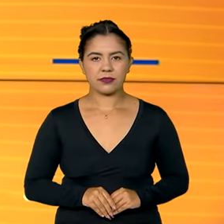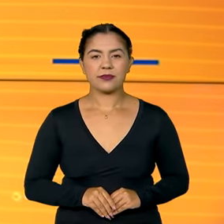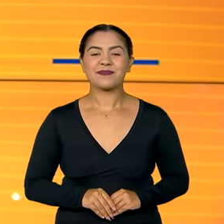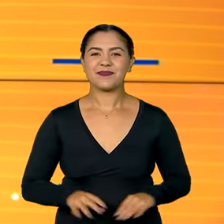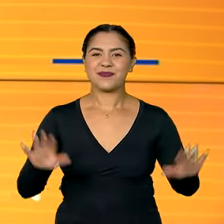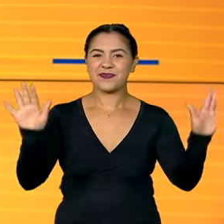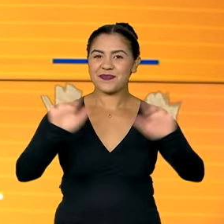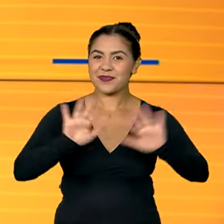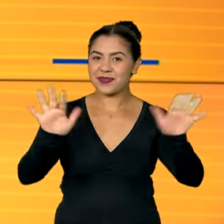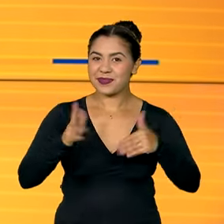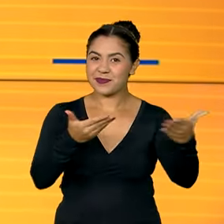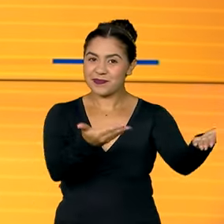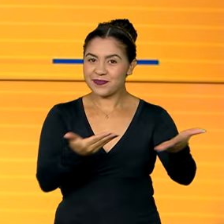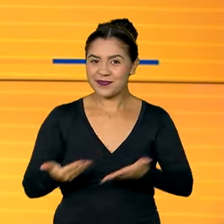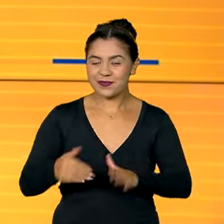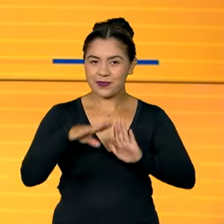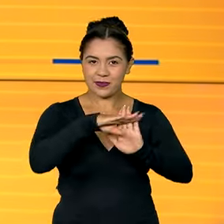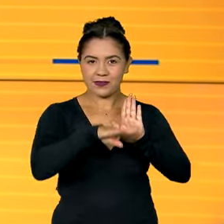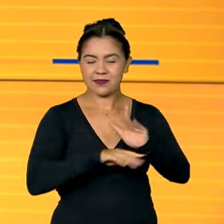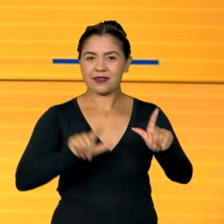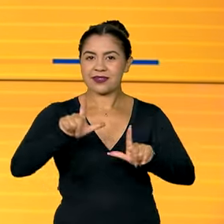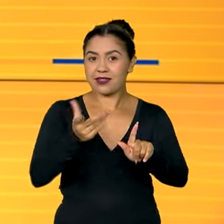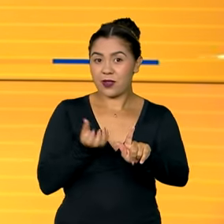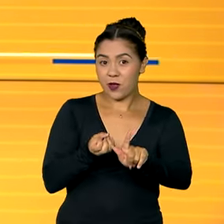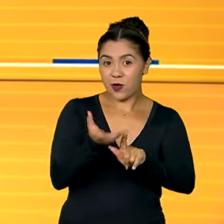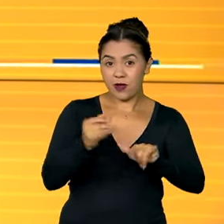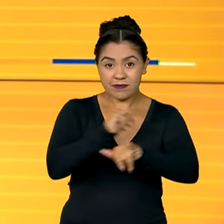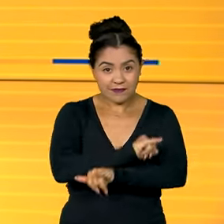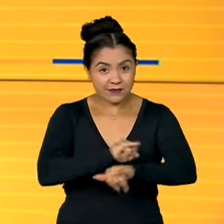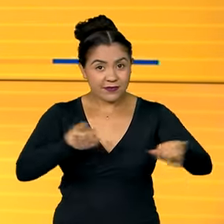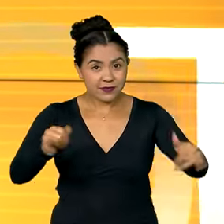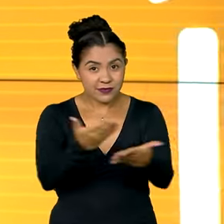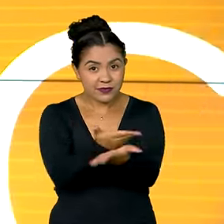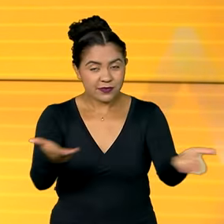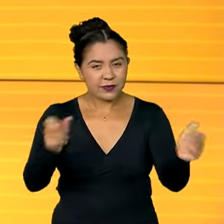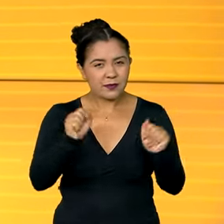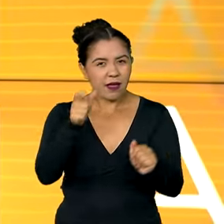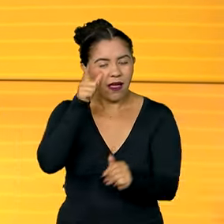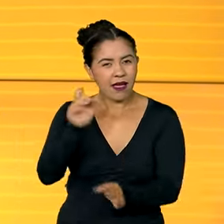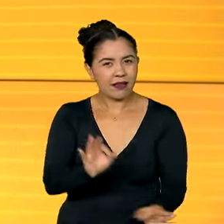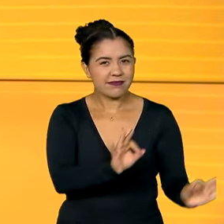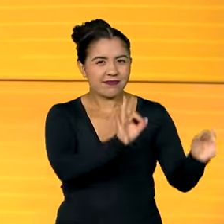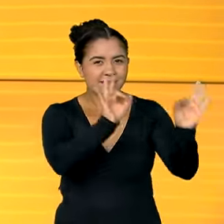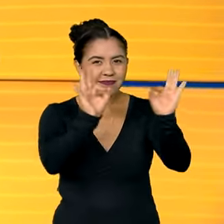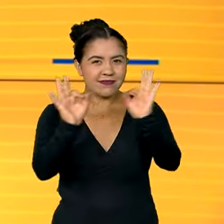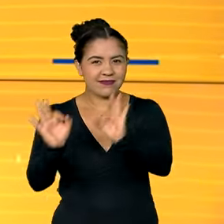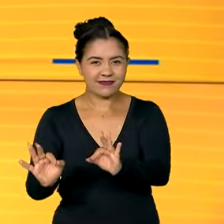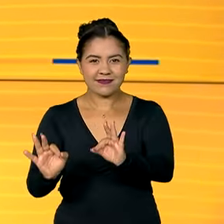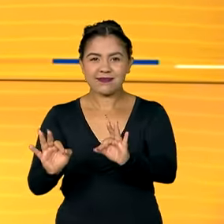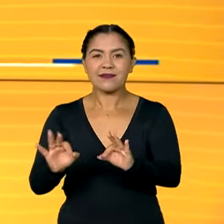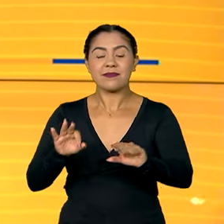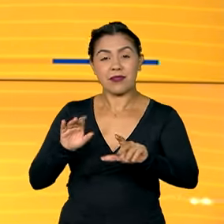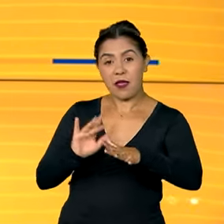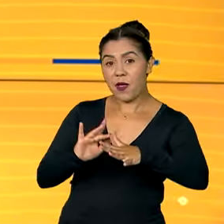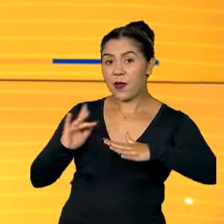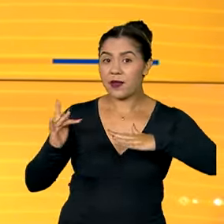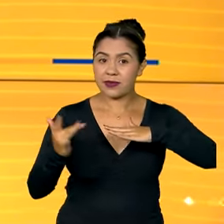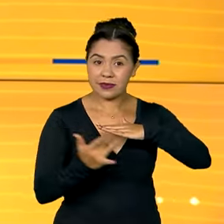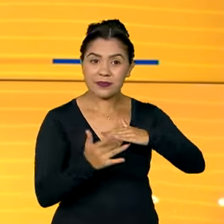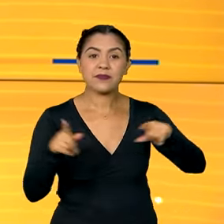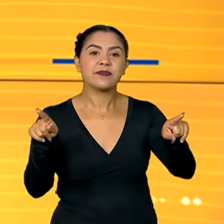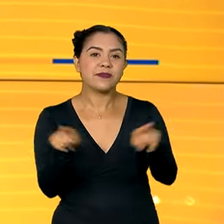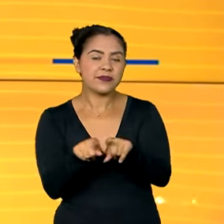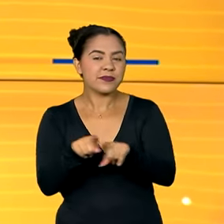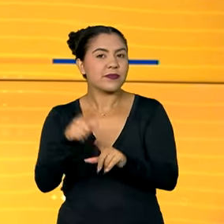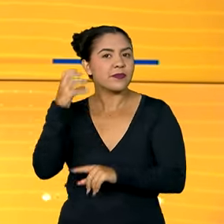Olá, seja muito bem-vindo ao canal GOV. Lembrando que você pode nos acompanhar sempre ao vivo pelas redes sociais